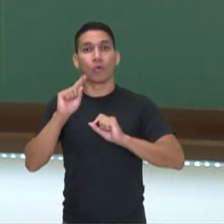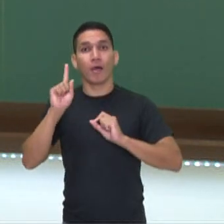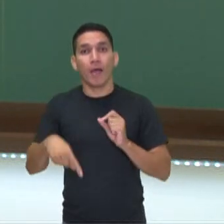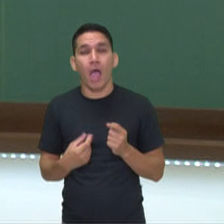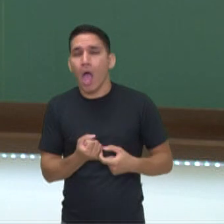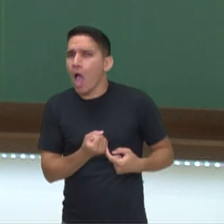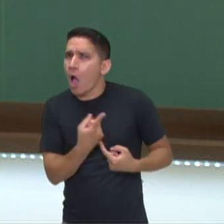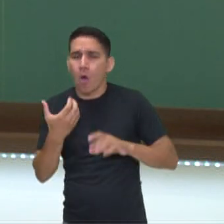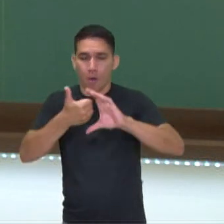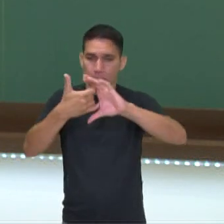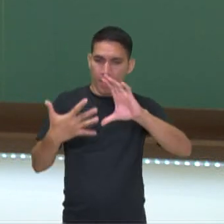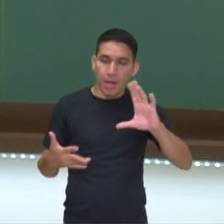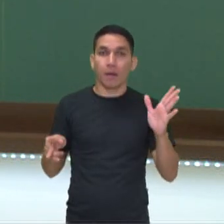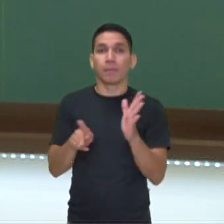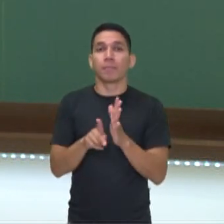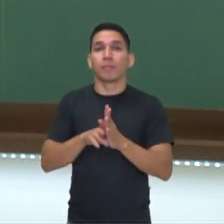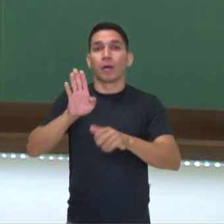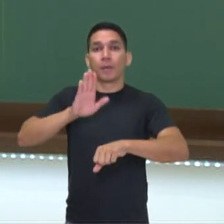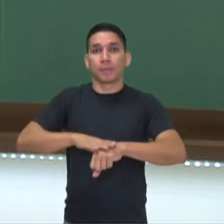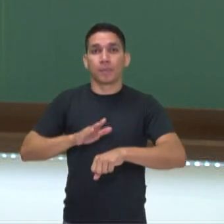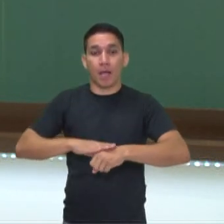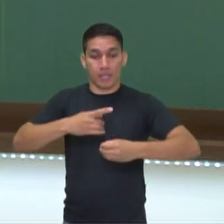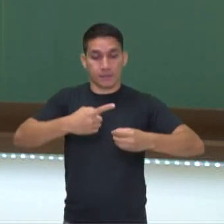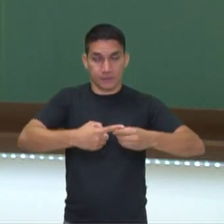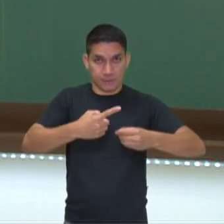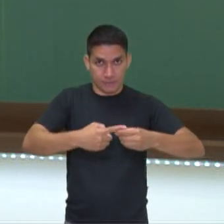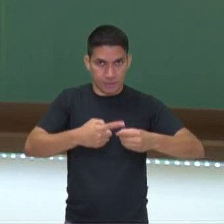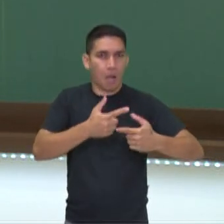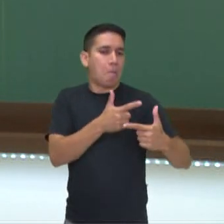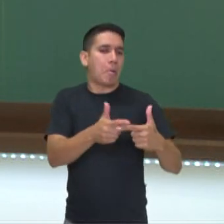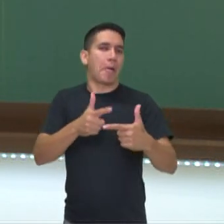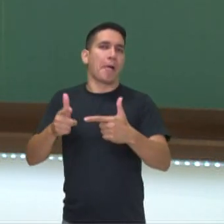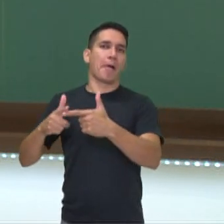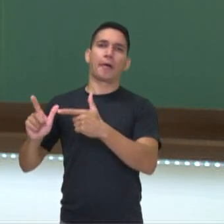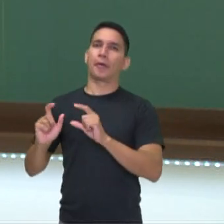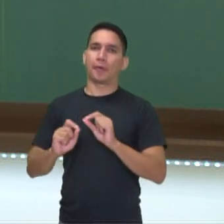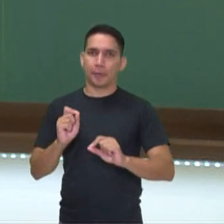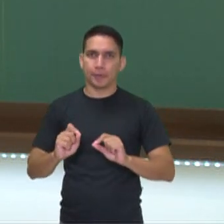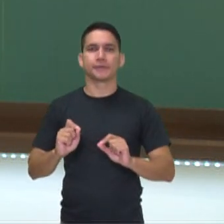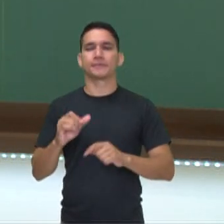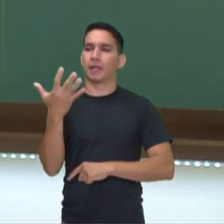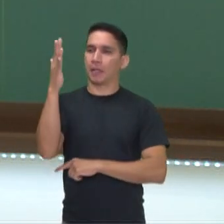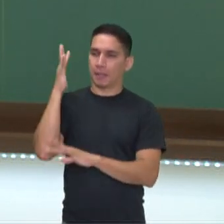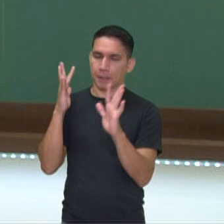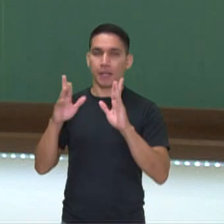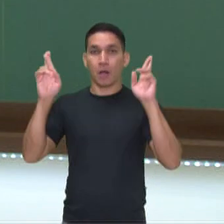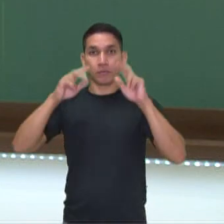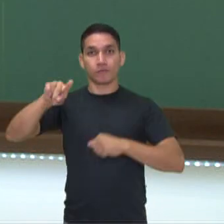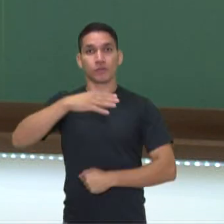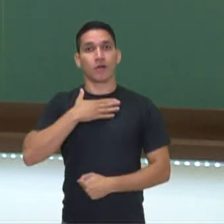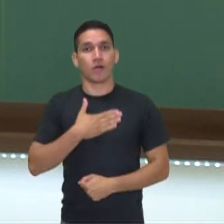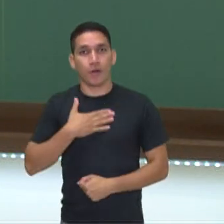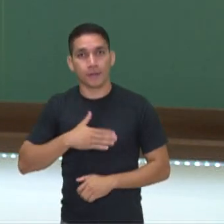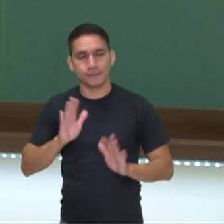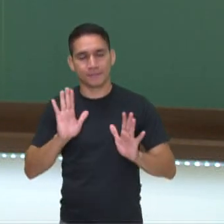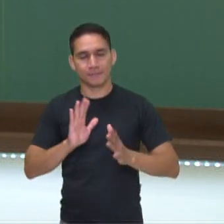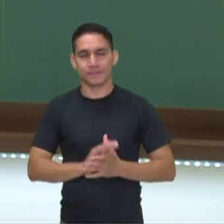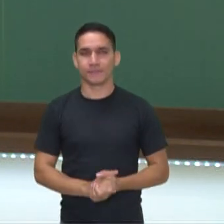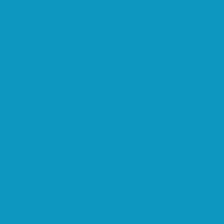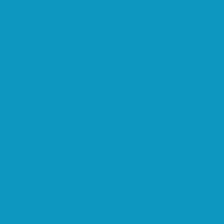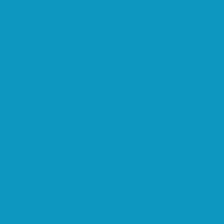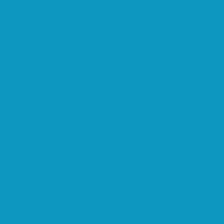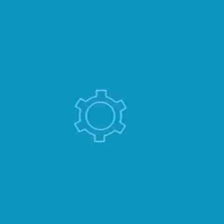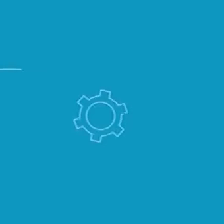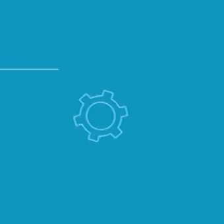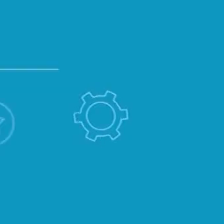algumas características das cidades, dos seus problemas ambientais. Espero que vocês tenham gostado e até breve!